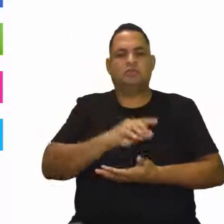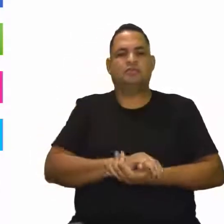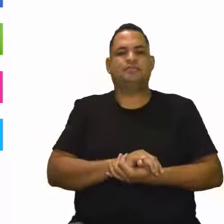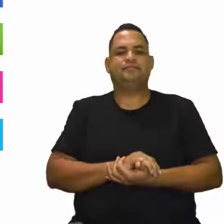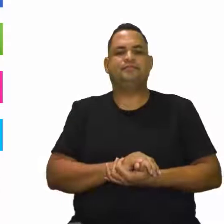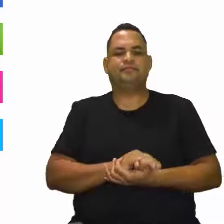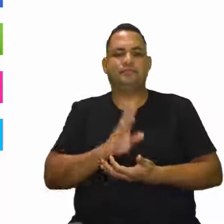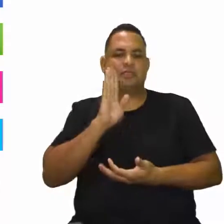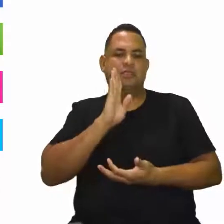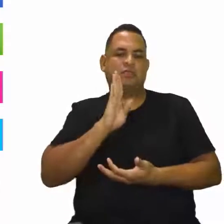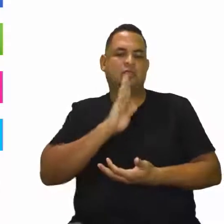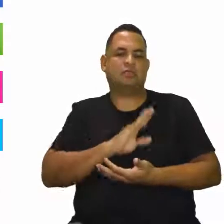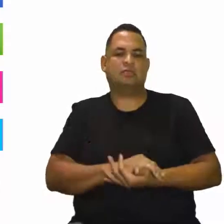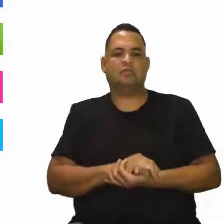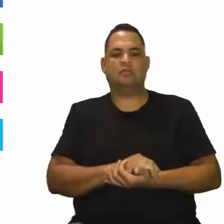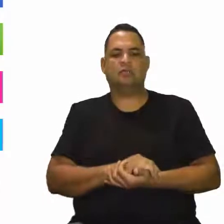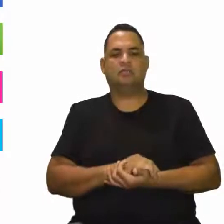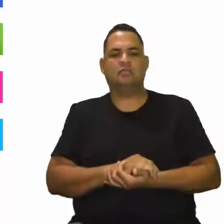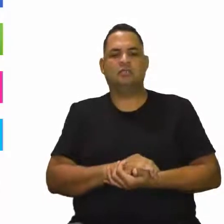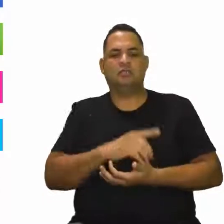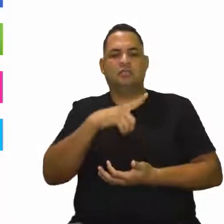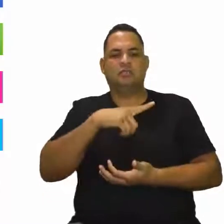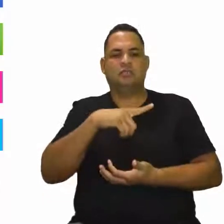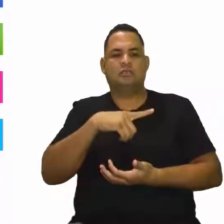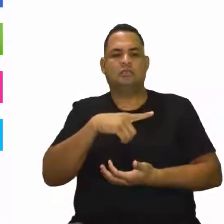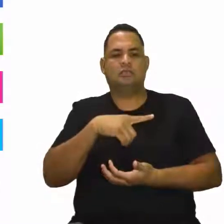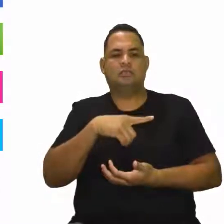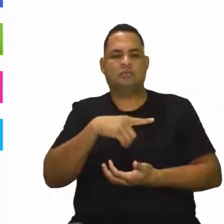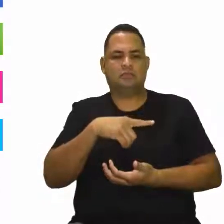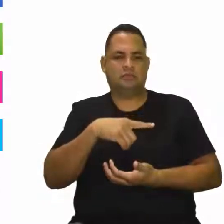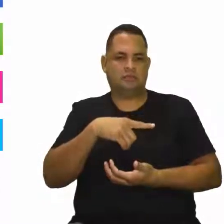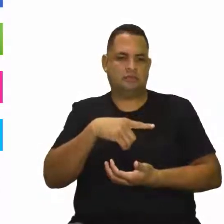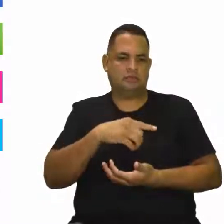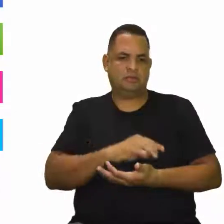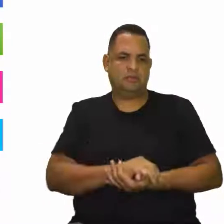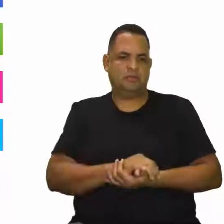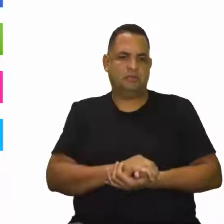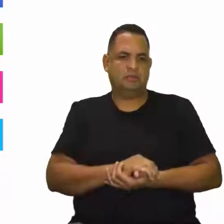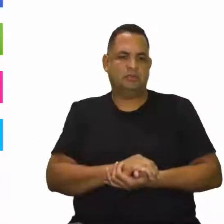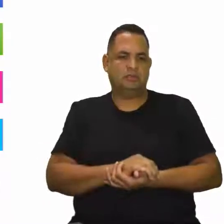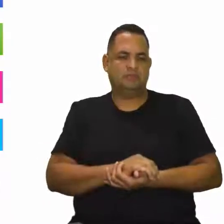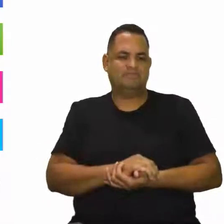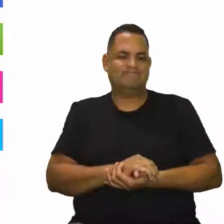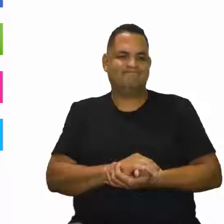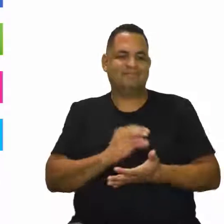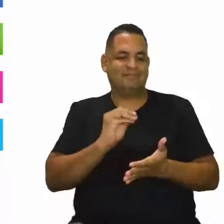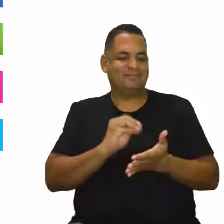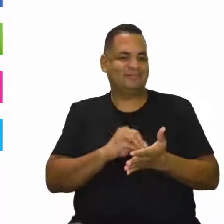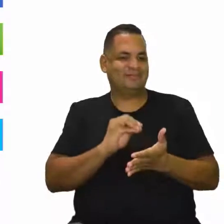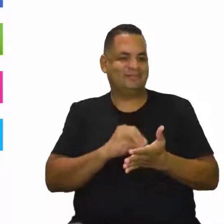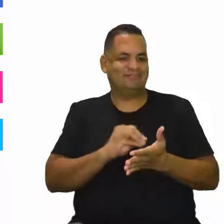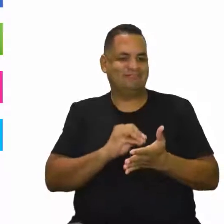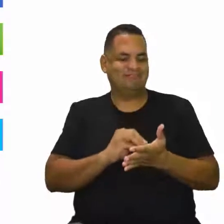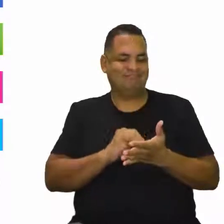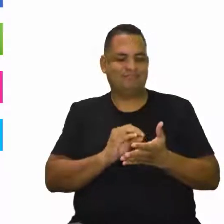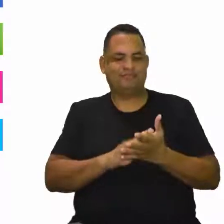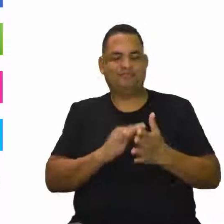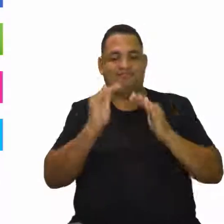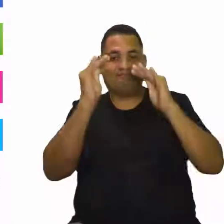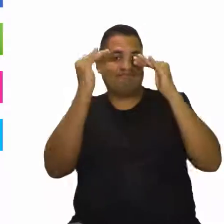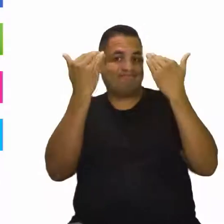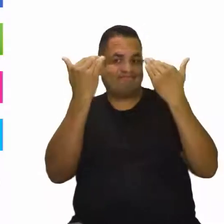né? É bem bacana. Tem também, relacionada à característica psicológica, falha de atenção e